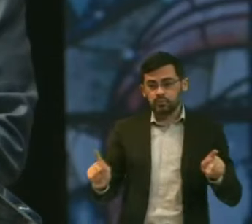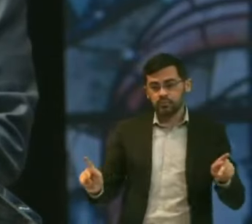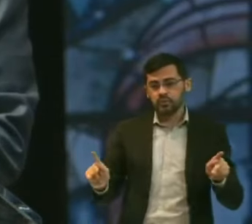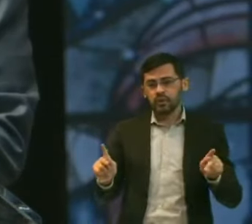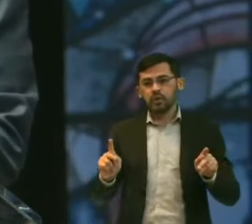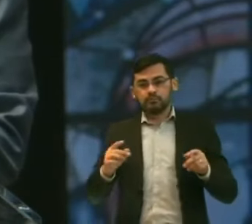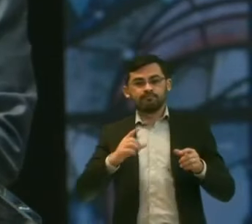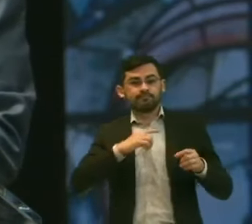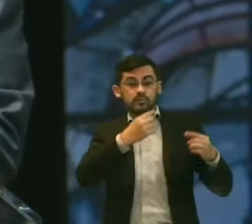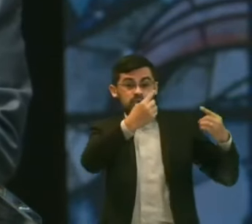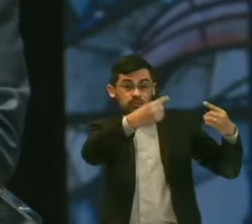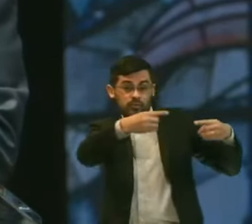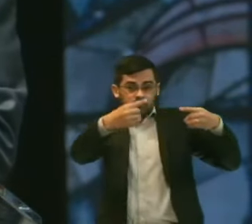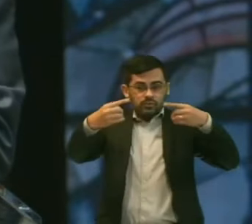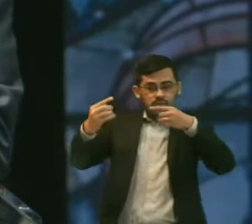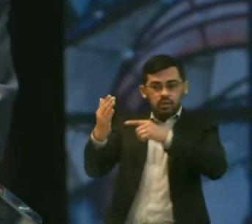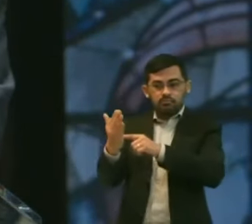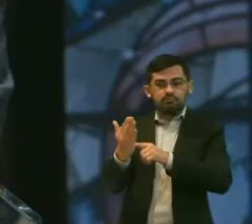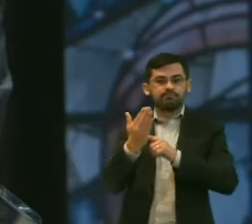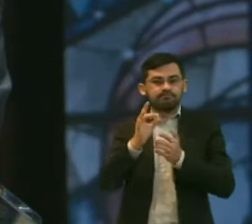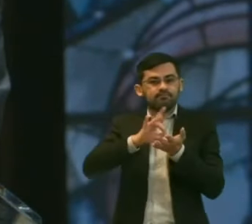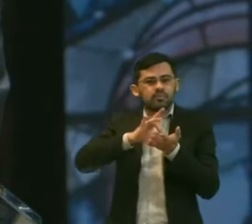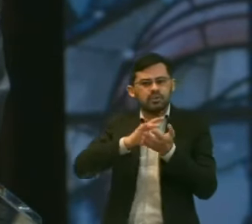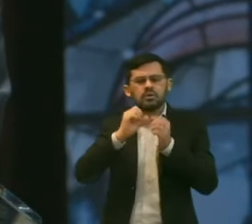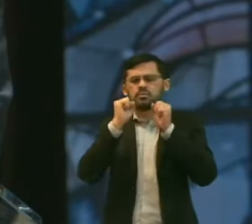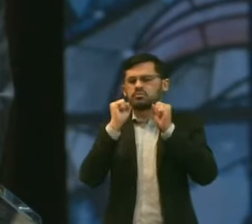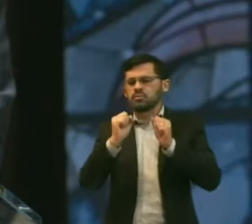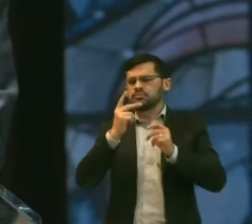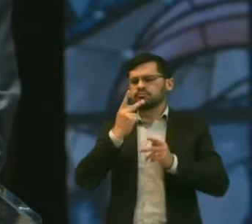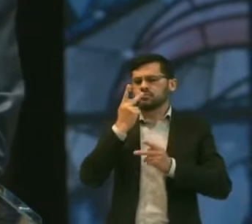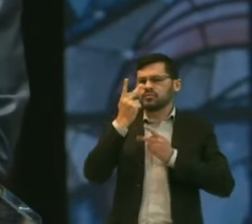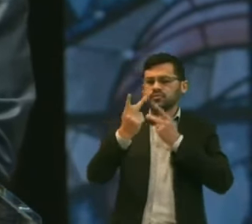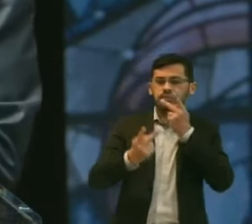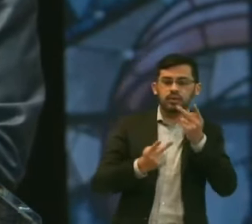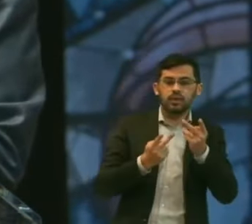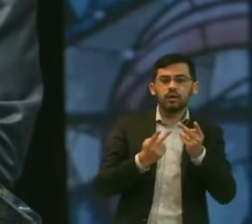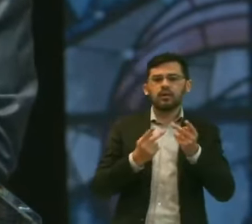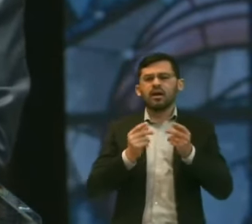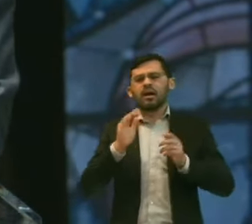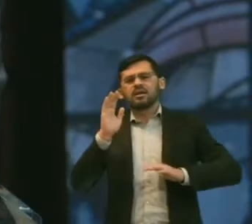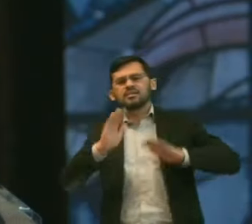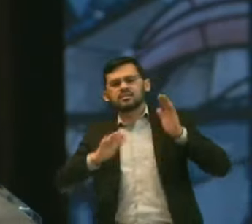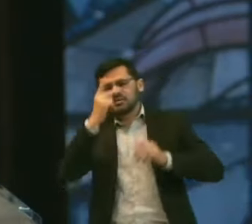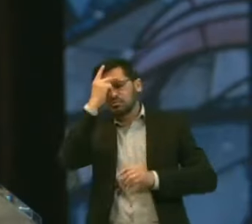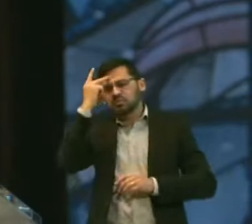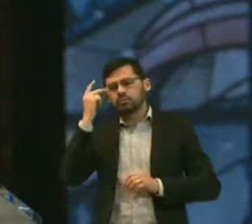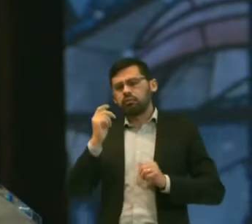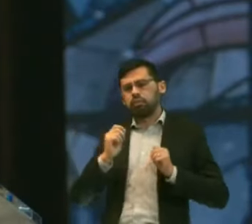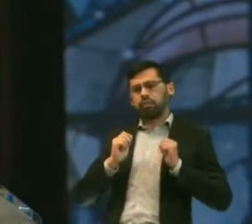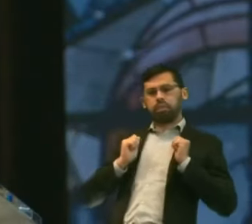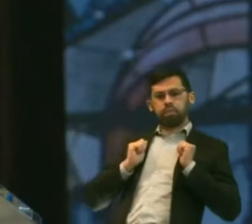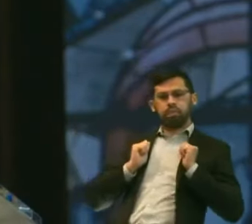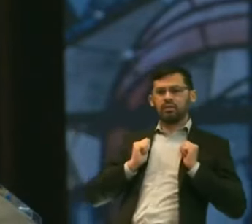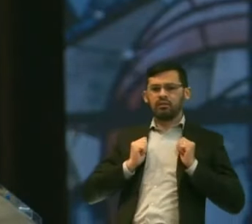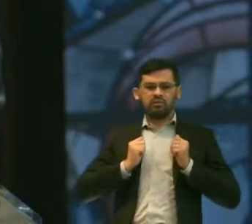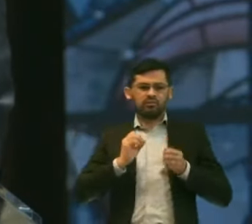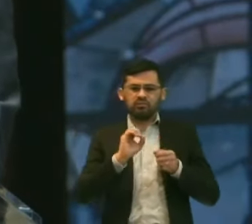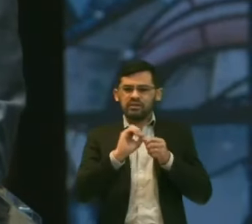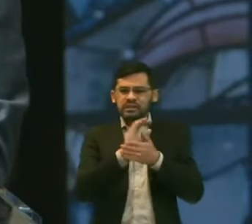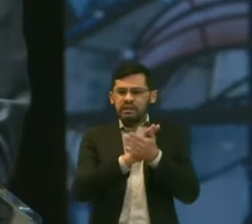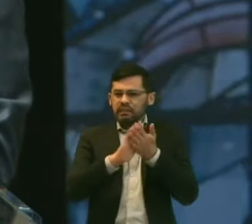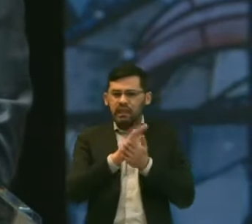desses desafios E ali eu pude falar sobre a acomodação da igreja em servir,